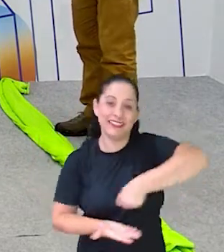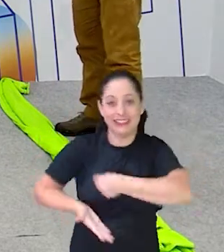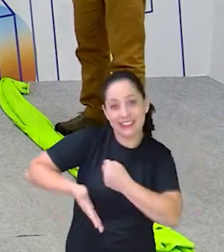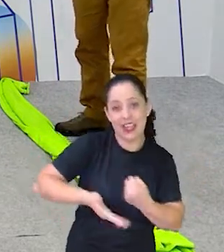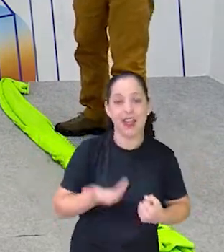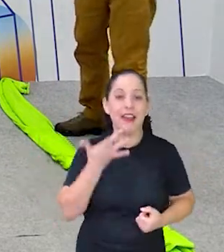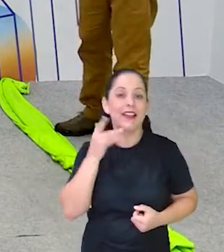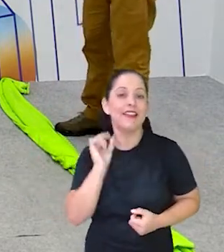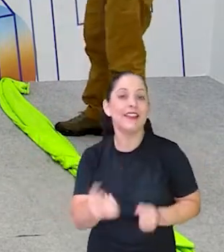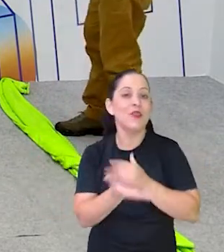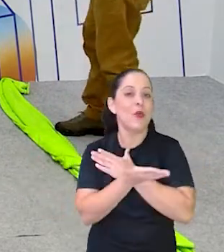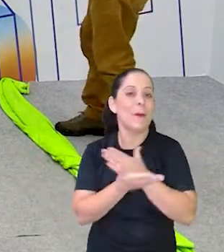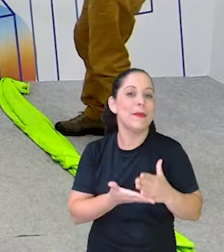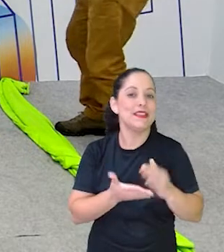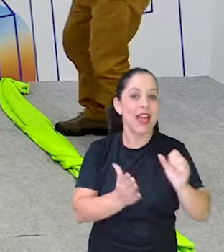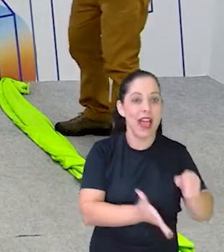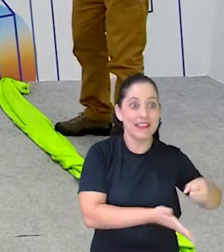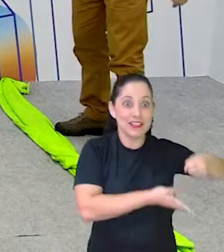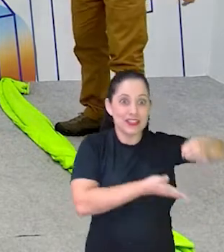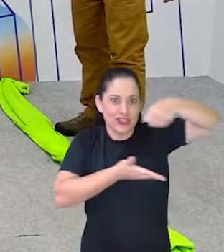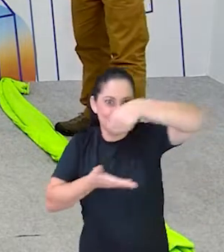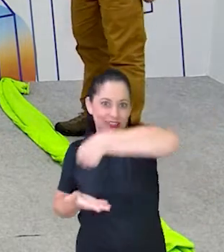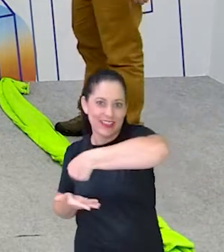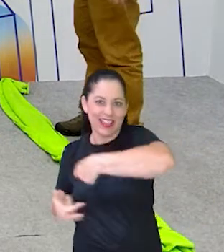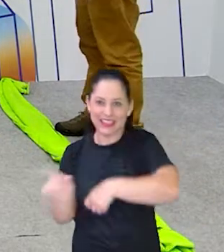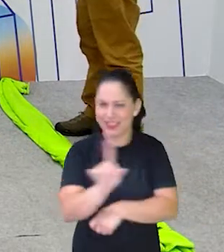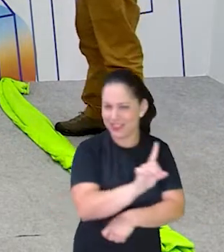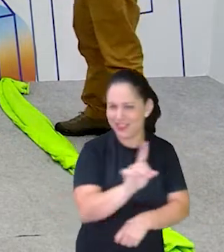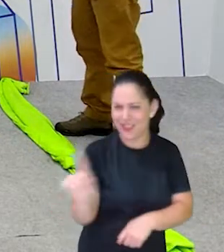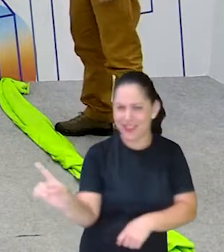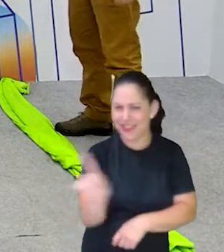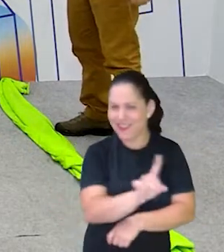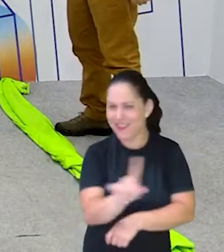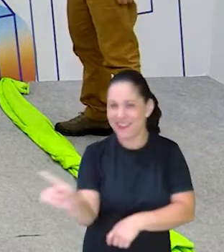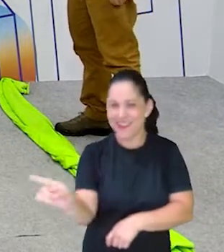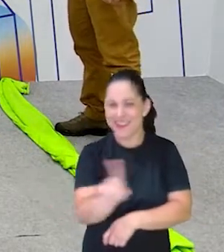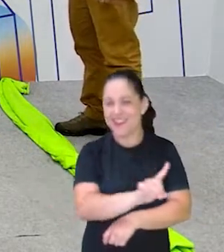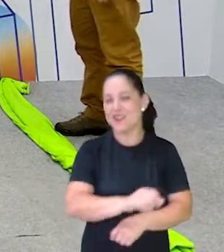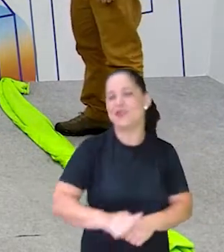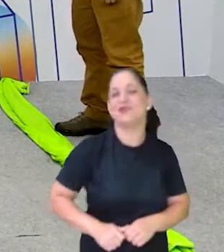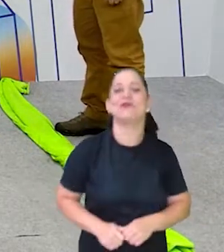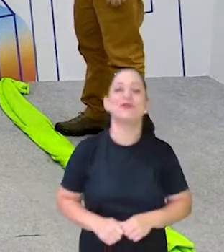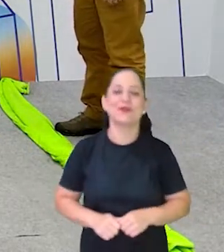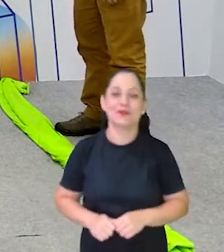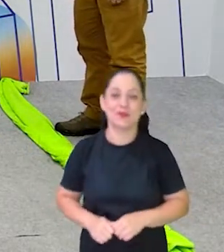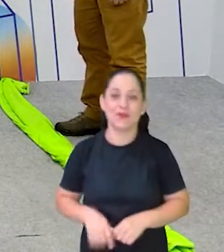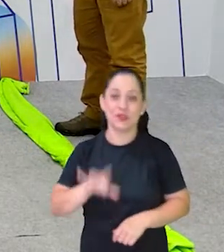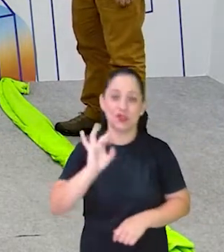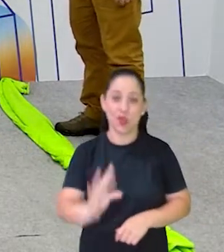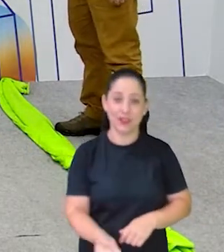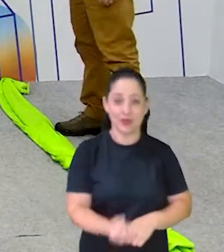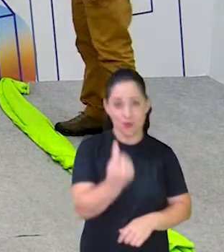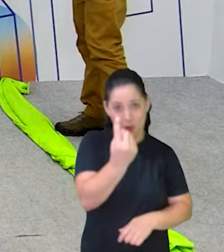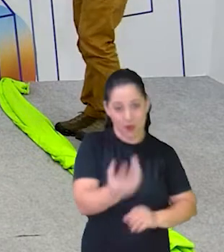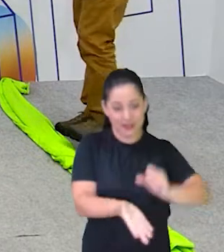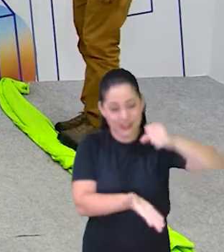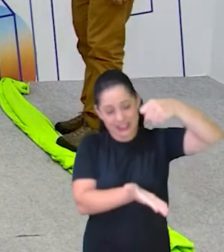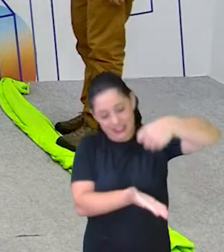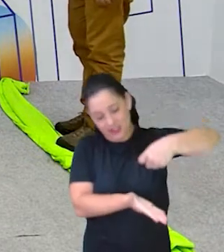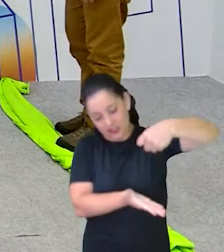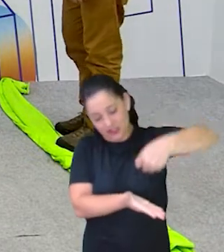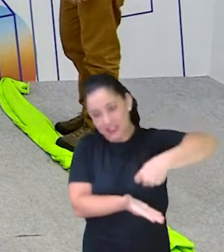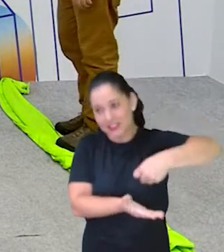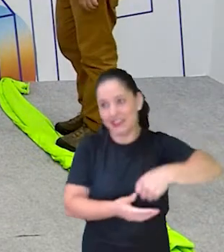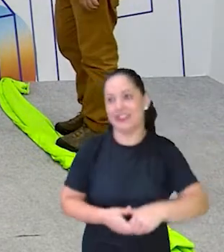quem começar, vem, passa a cestinha para mim e eu vou... Não, não, nem na, não. Só tem uma cestinha. Vai um por